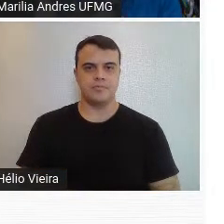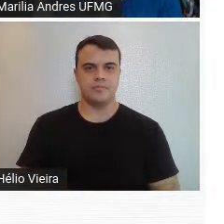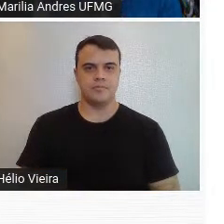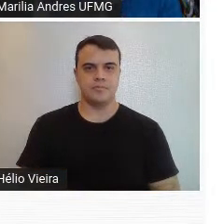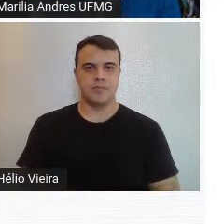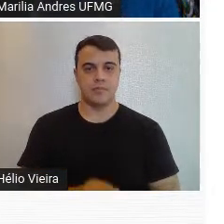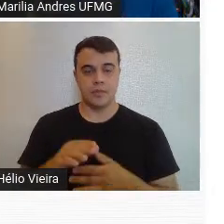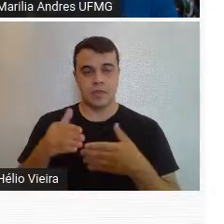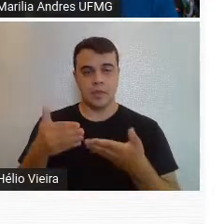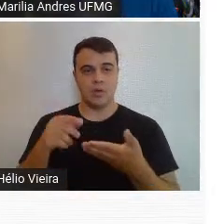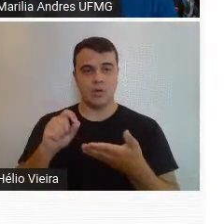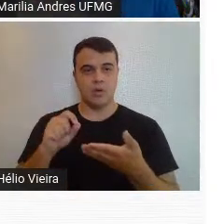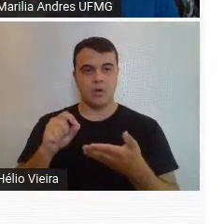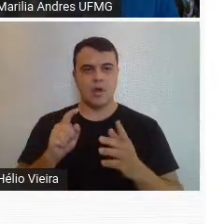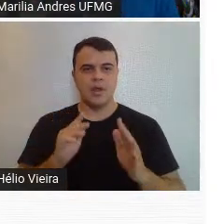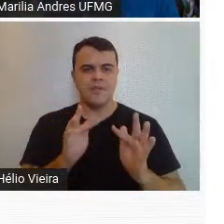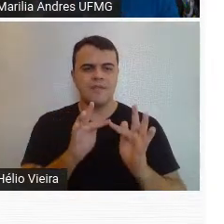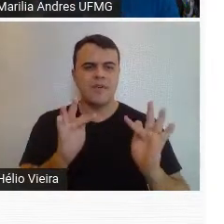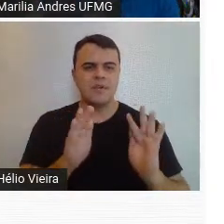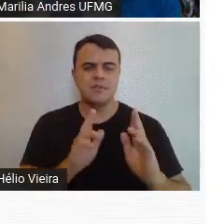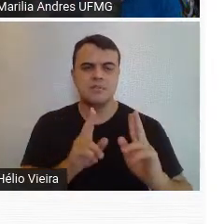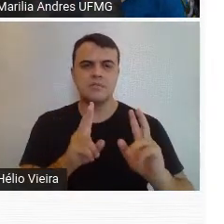Bom, aqui é um trecho